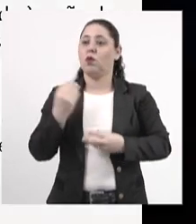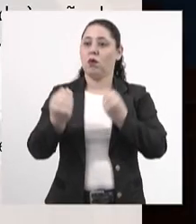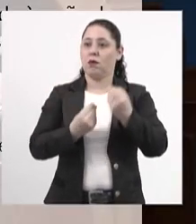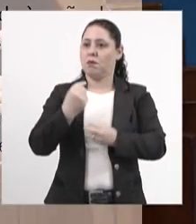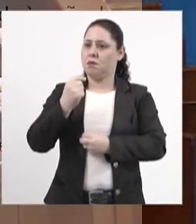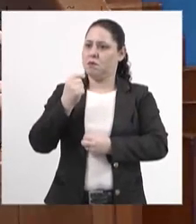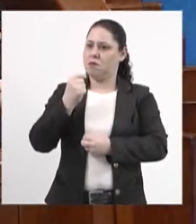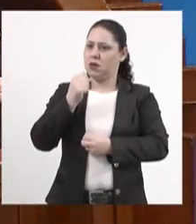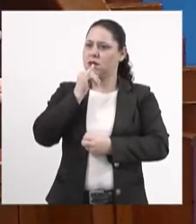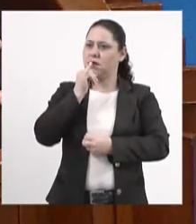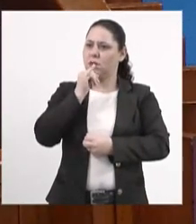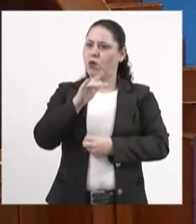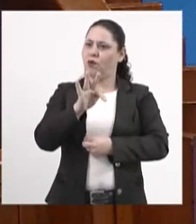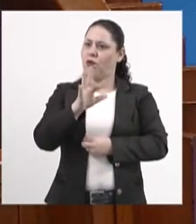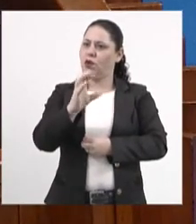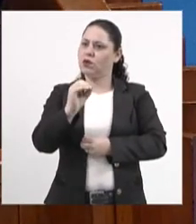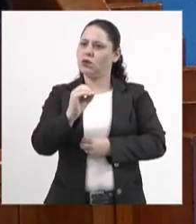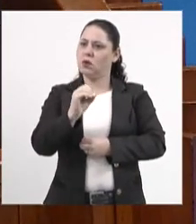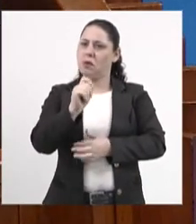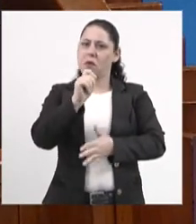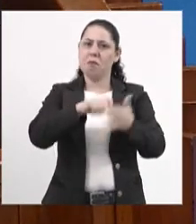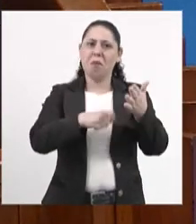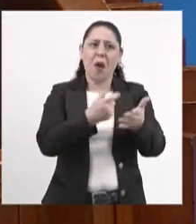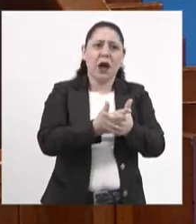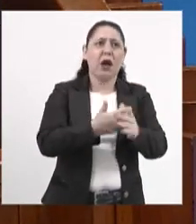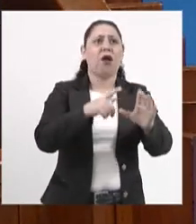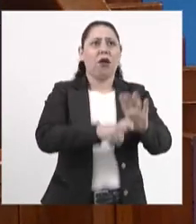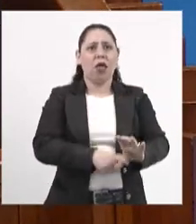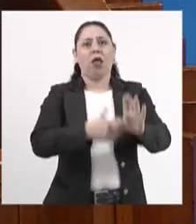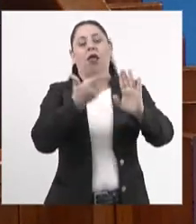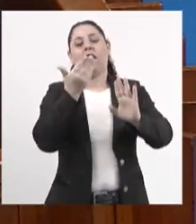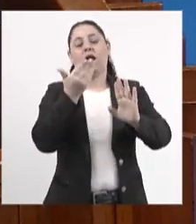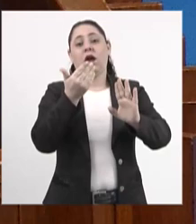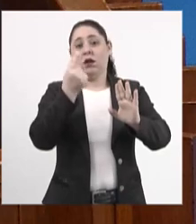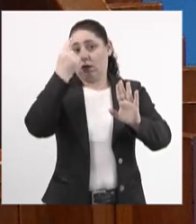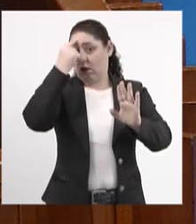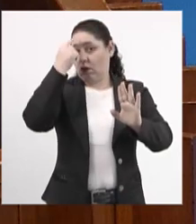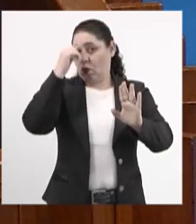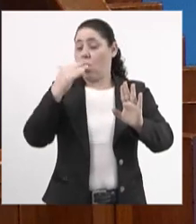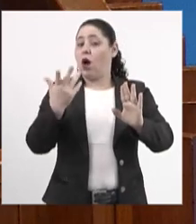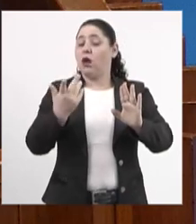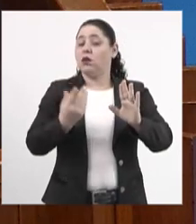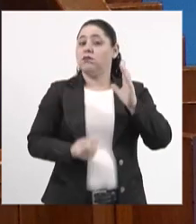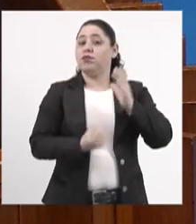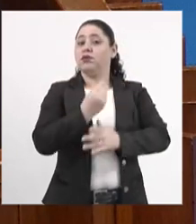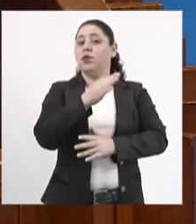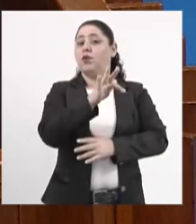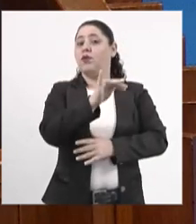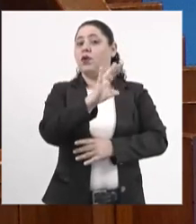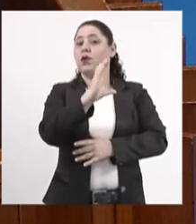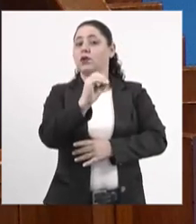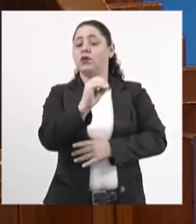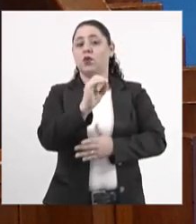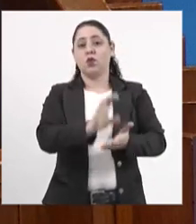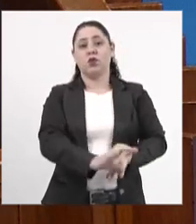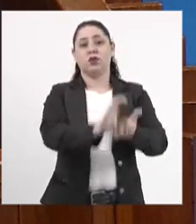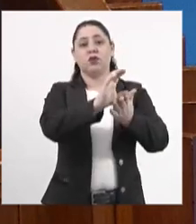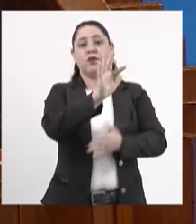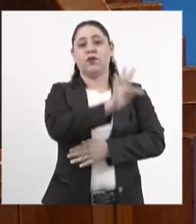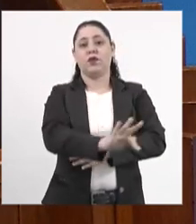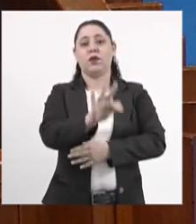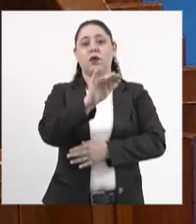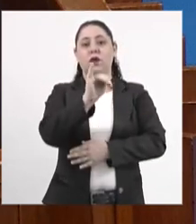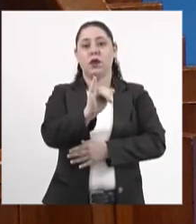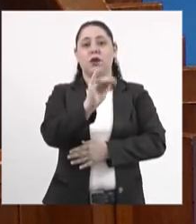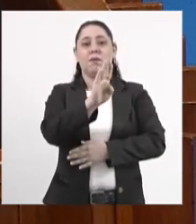exagerado o poder do fisco, agora vocês imaginem o que vai ser quando nós criarmos esse super fisco, que é o Conselho Federativo